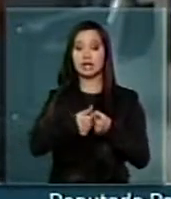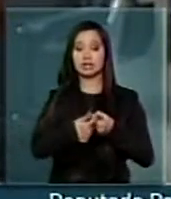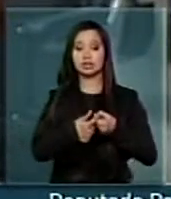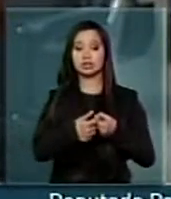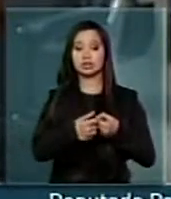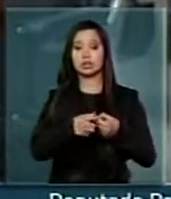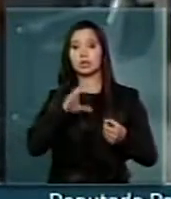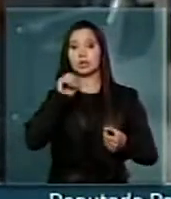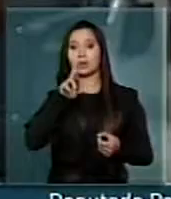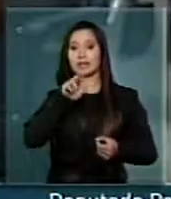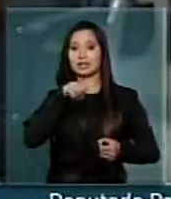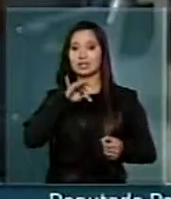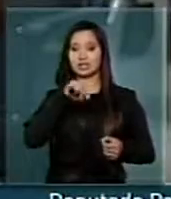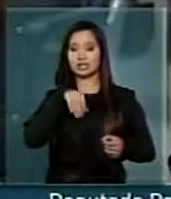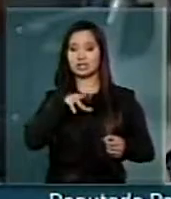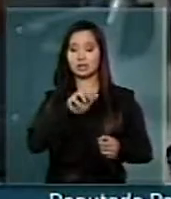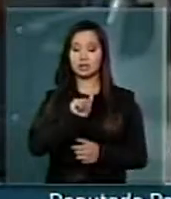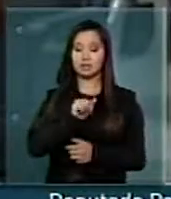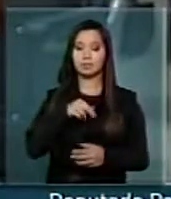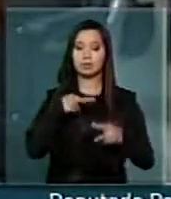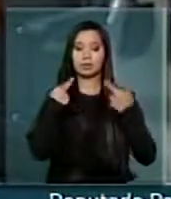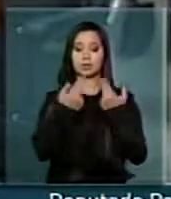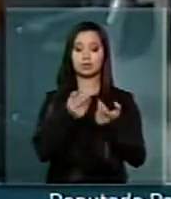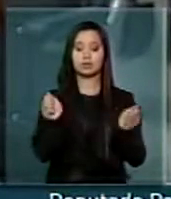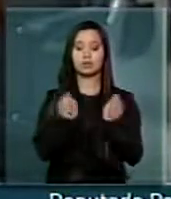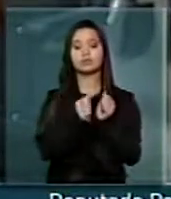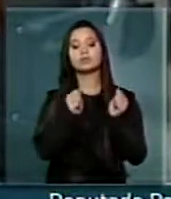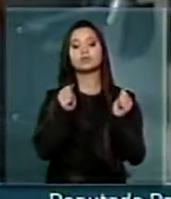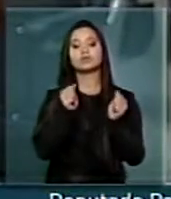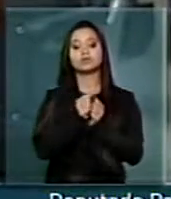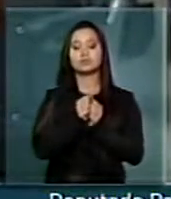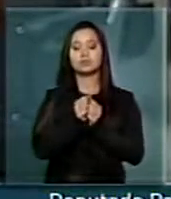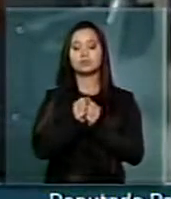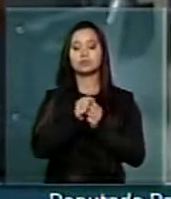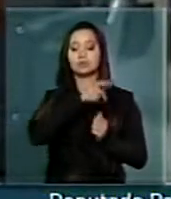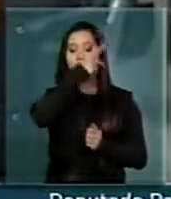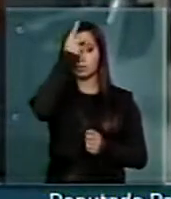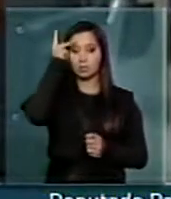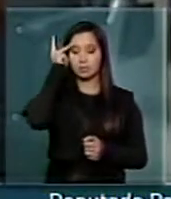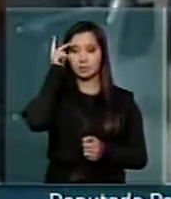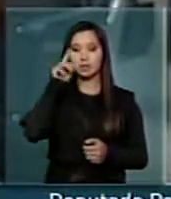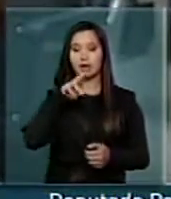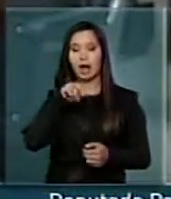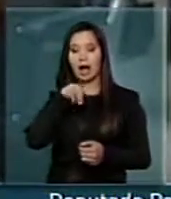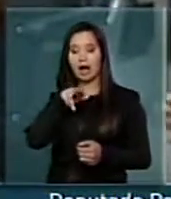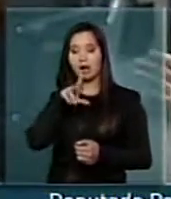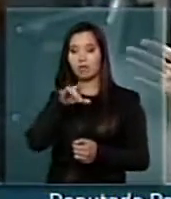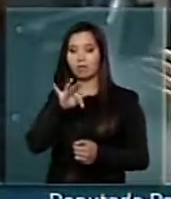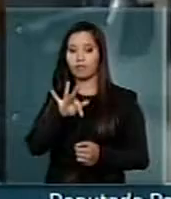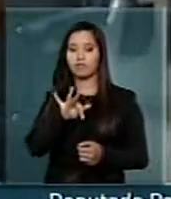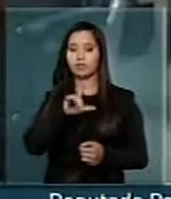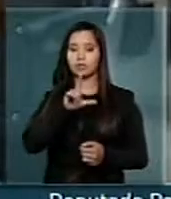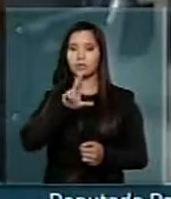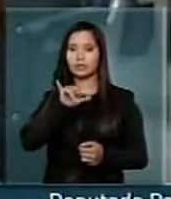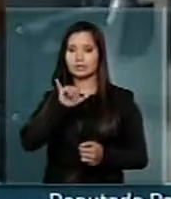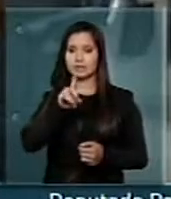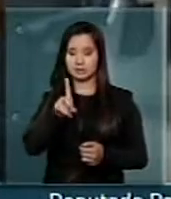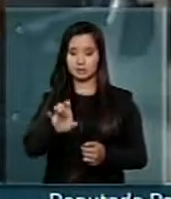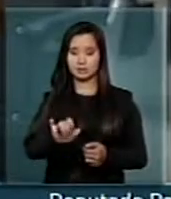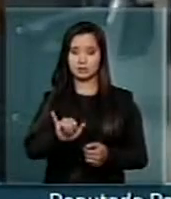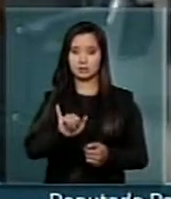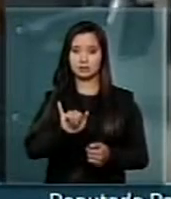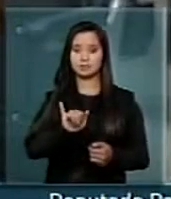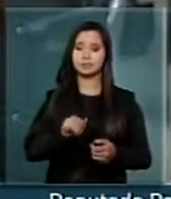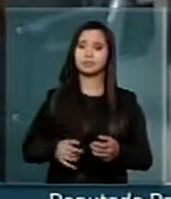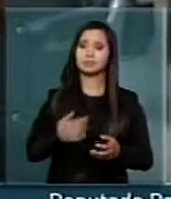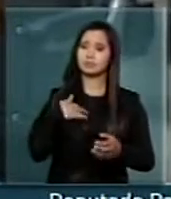superintendente regional do DENIT, senhor Ralfa Luiz, eu já me manifestei aqui sobre vários problemas que tem nas